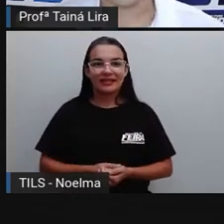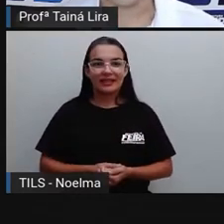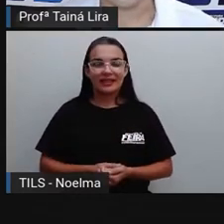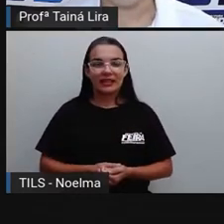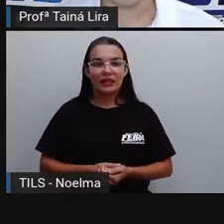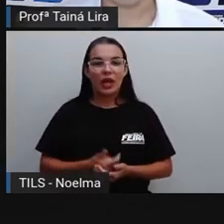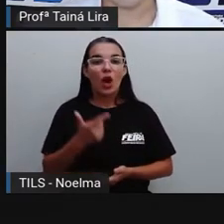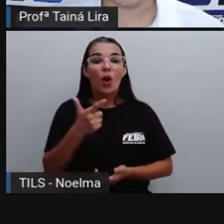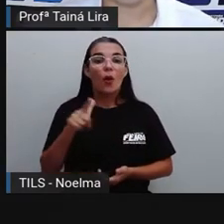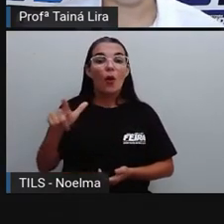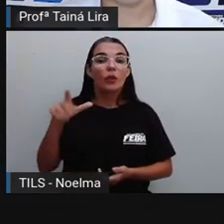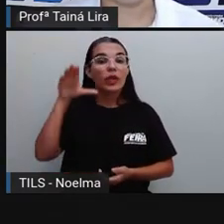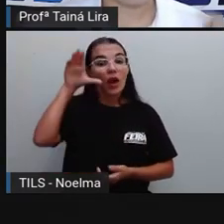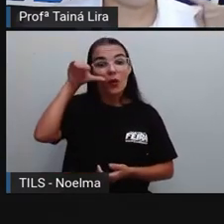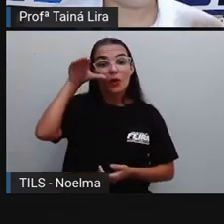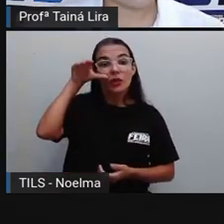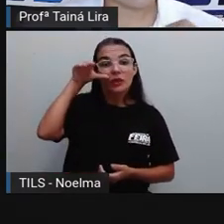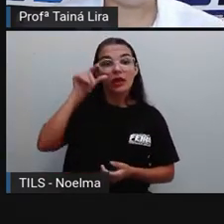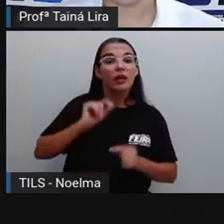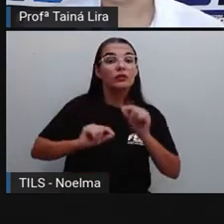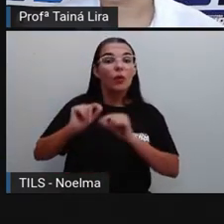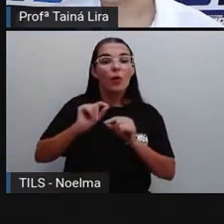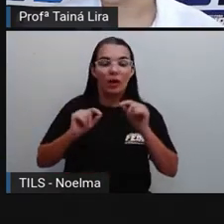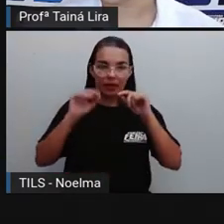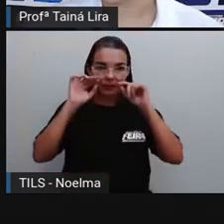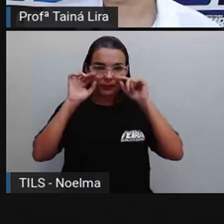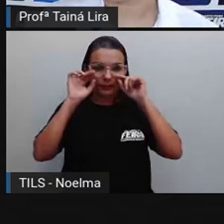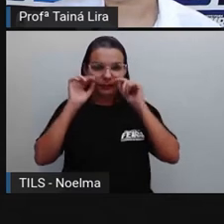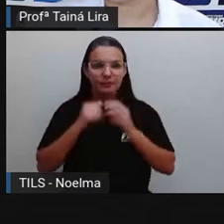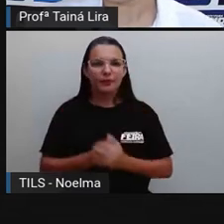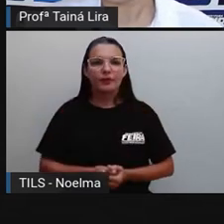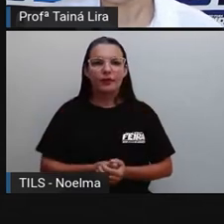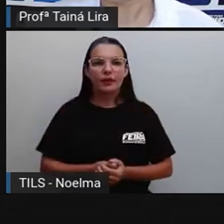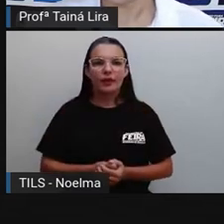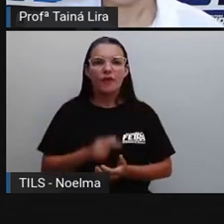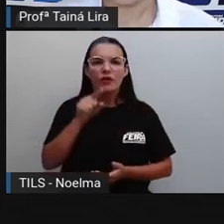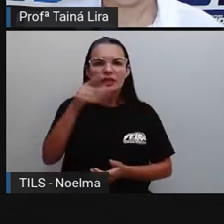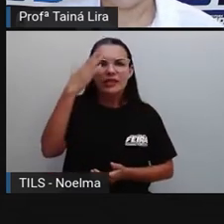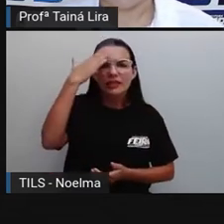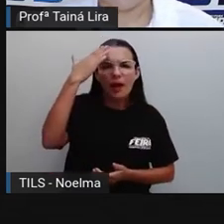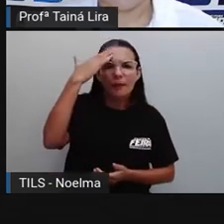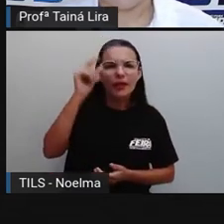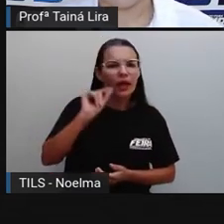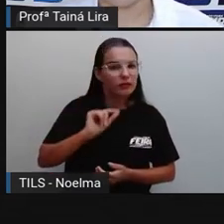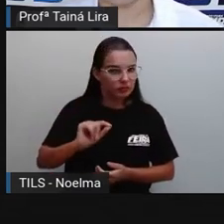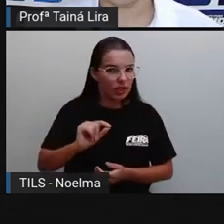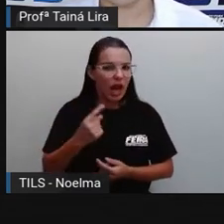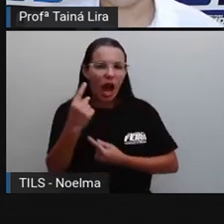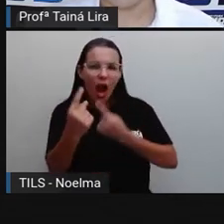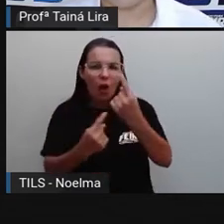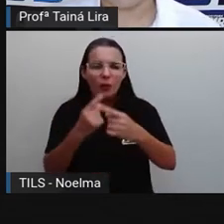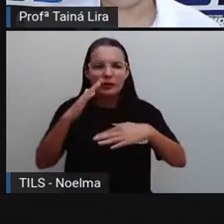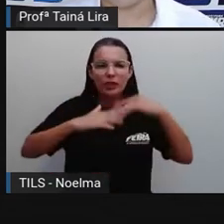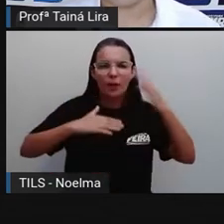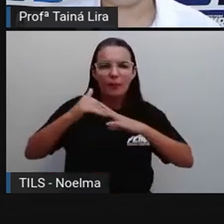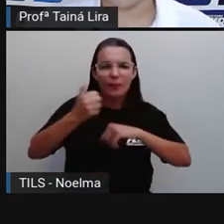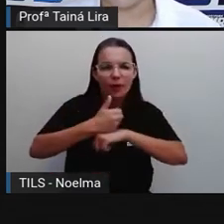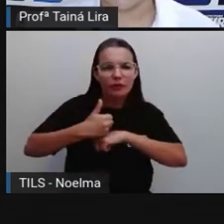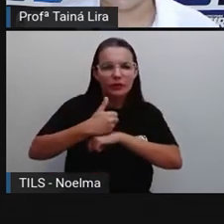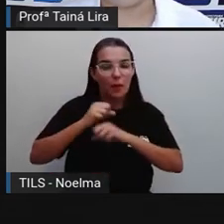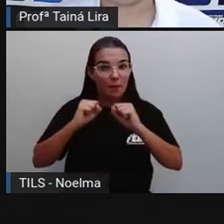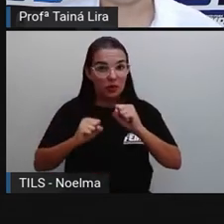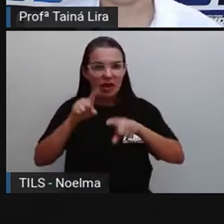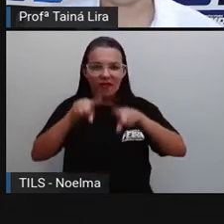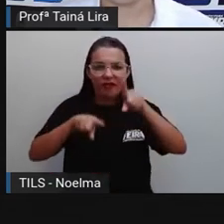Olha lá, mais uma curiosidade que eu trouxe aqui para vocês. Você sabia que algumas profissões podem